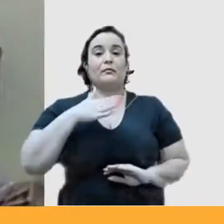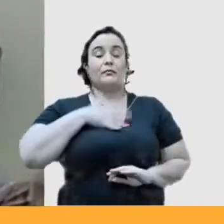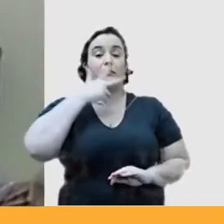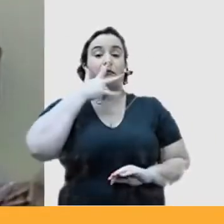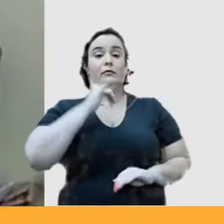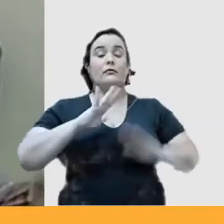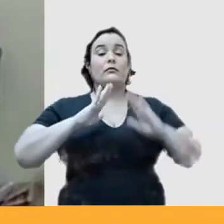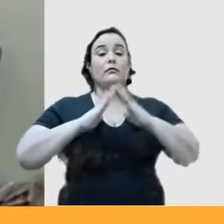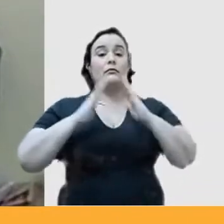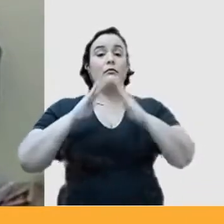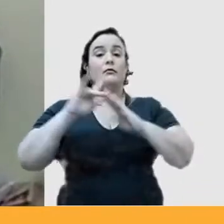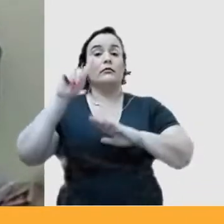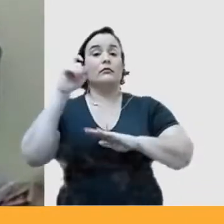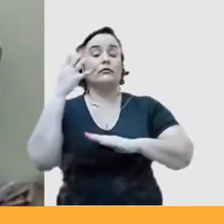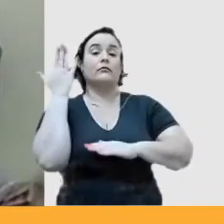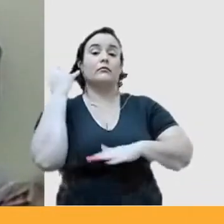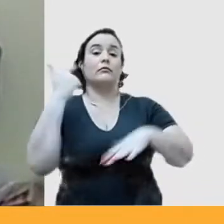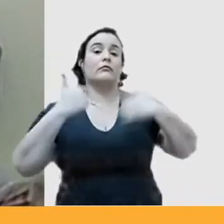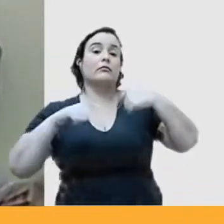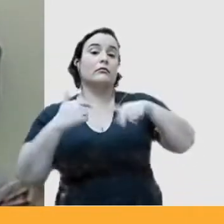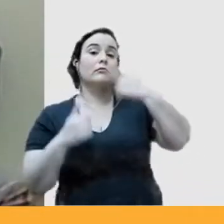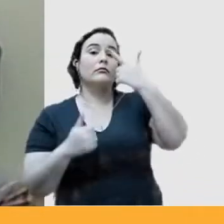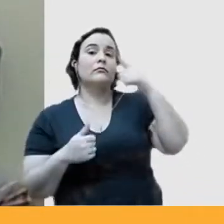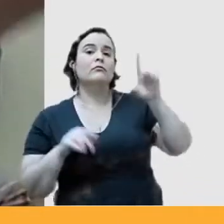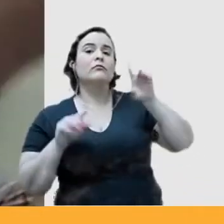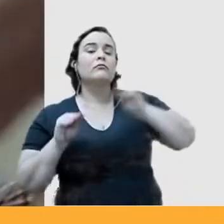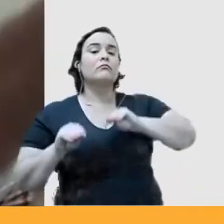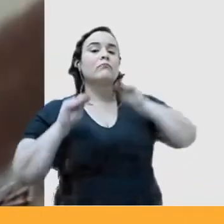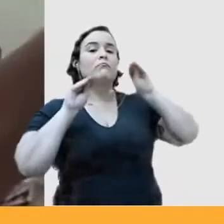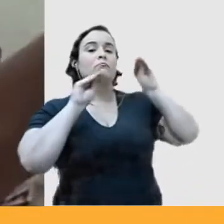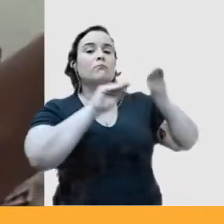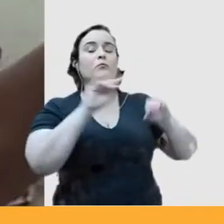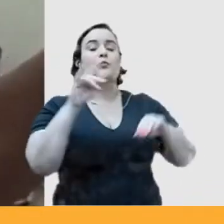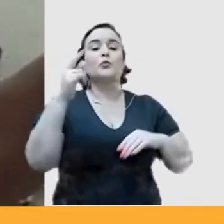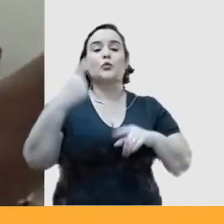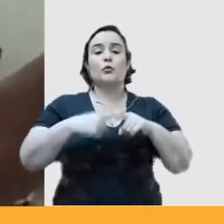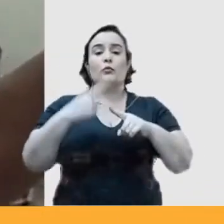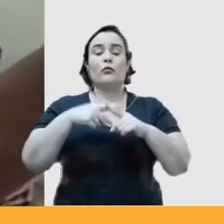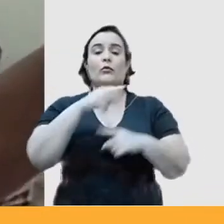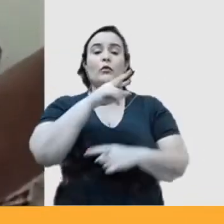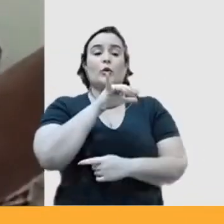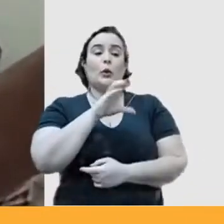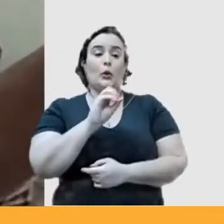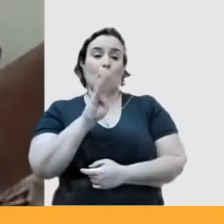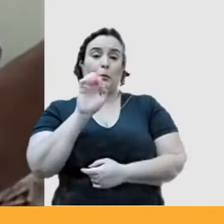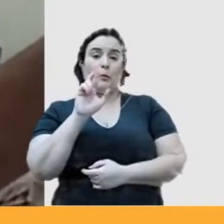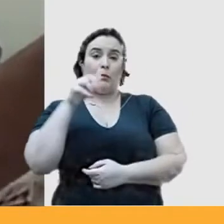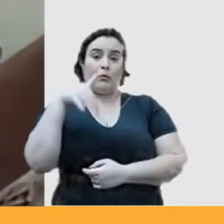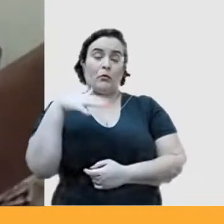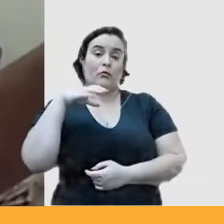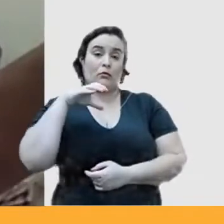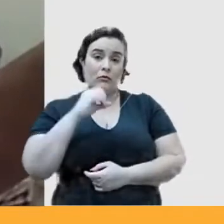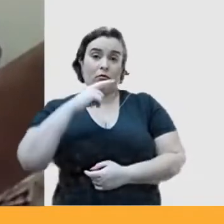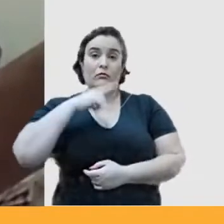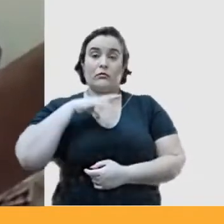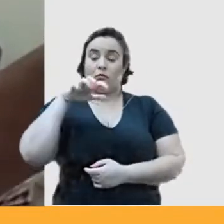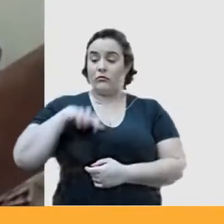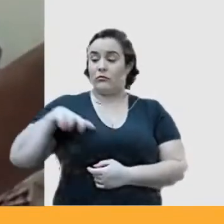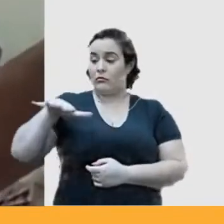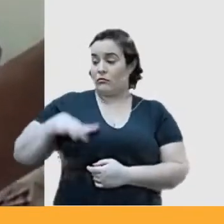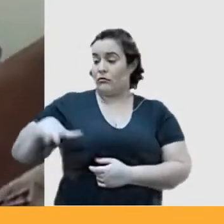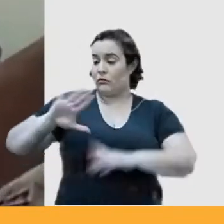morava, ele trabalhava no outro lado, porque a Rio Branco, tem, um lado você tem a Escola de Belas